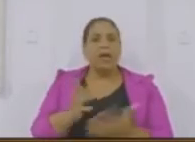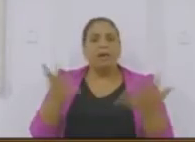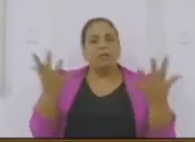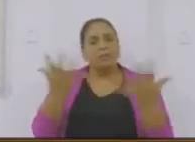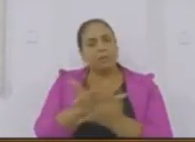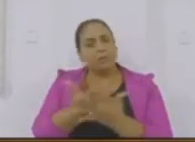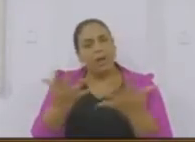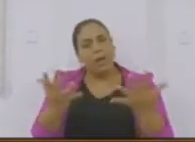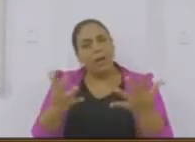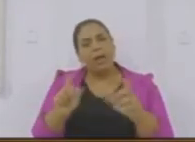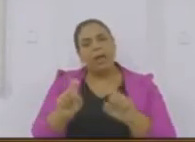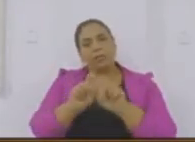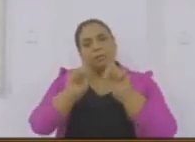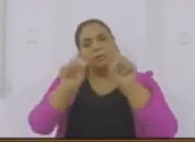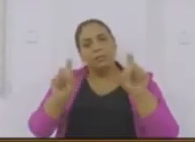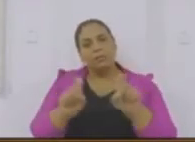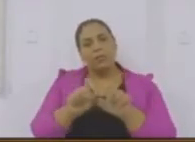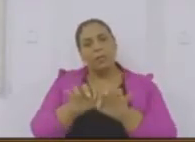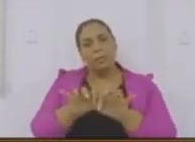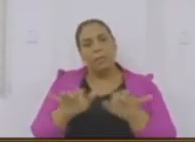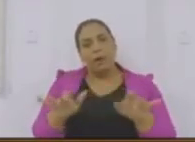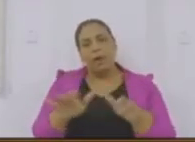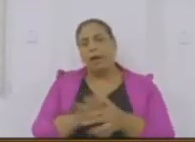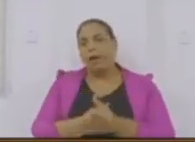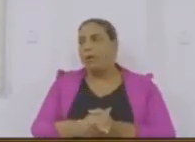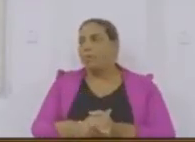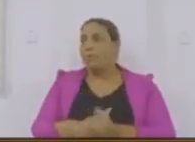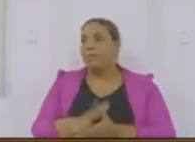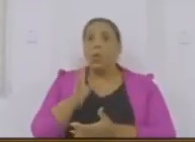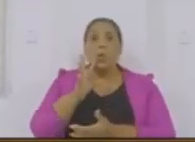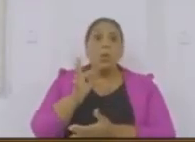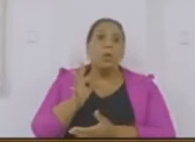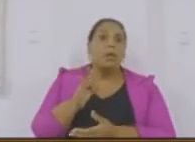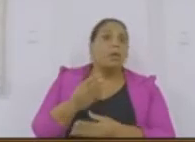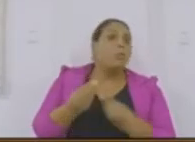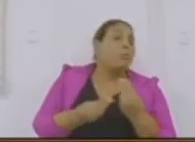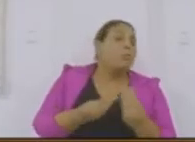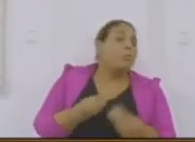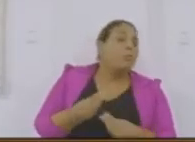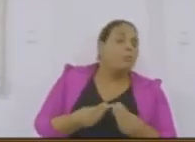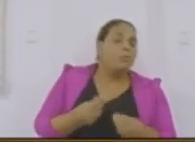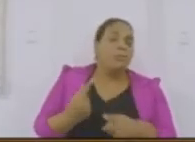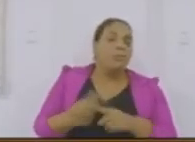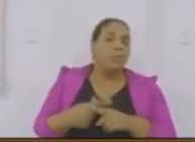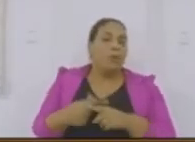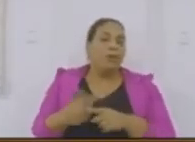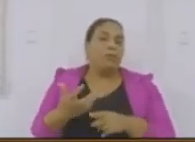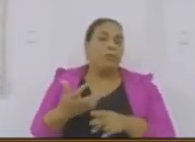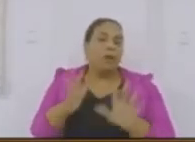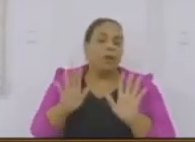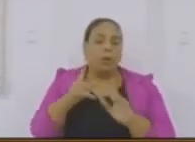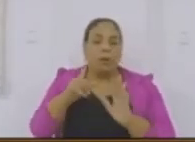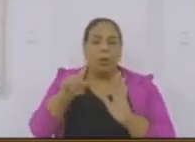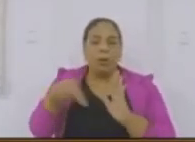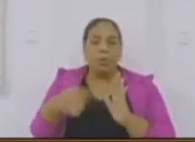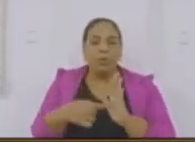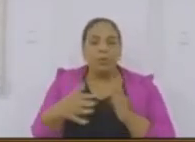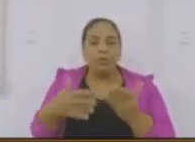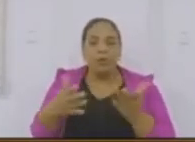Muitas coisas dessas estão. Eu não entendi também o que o prefeito quis com isso. Quarto, condições,